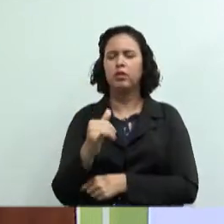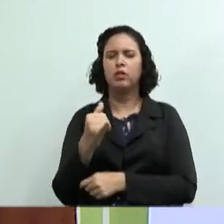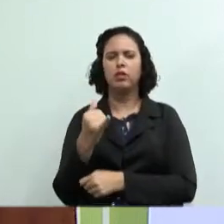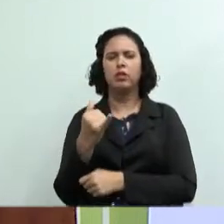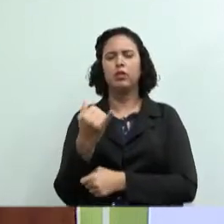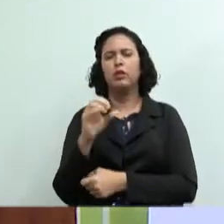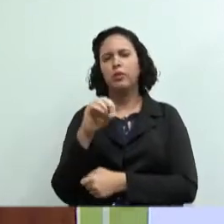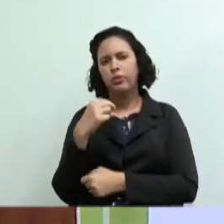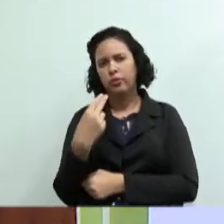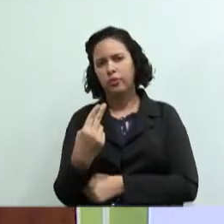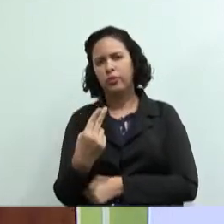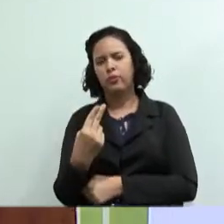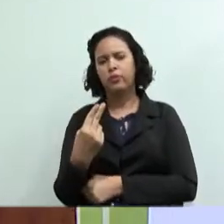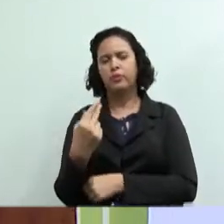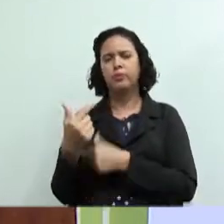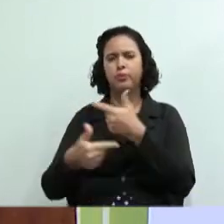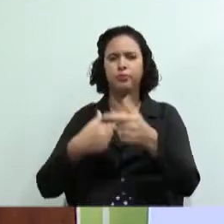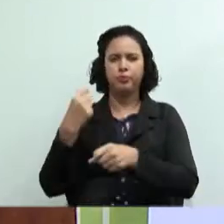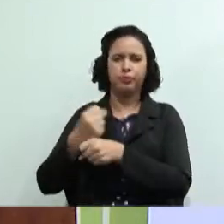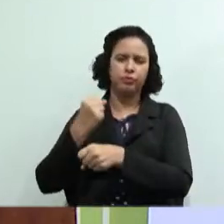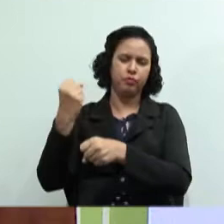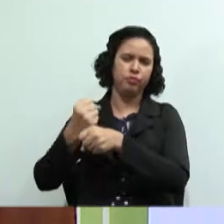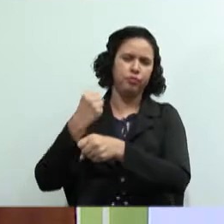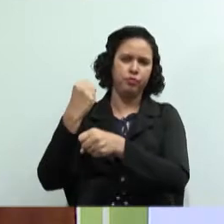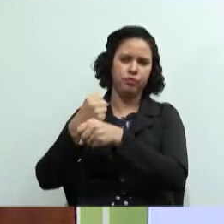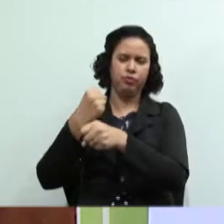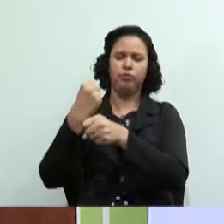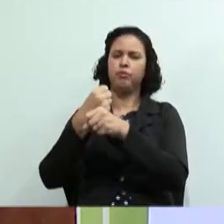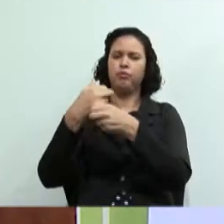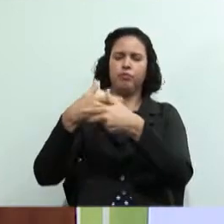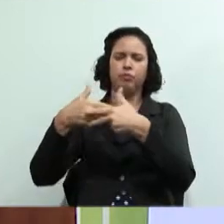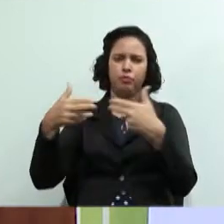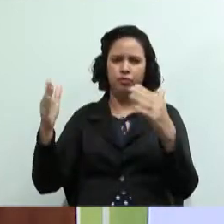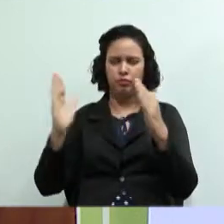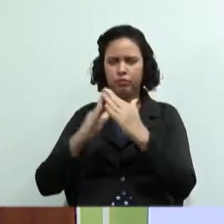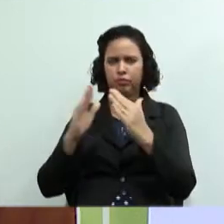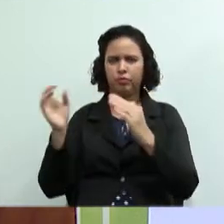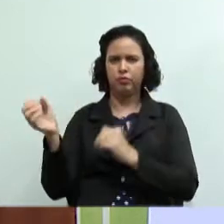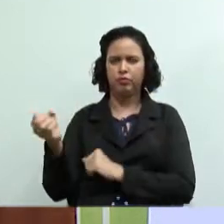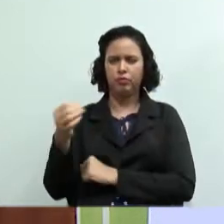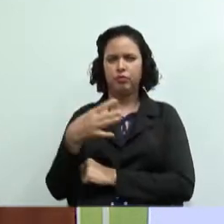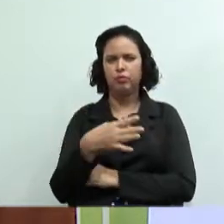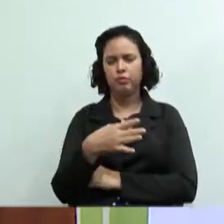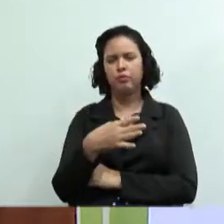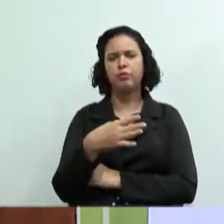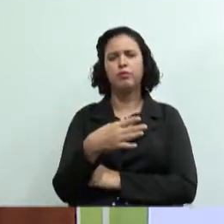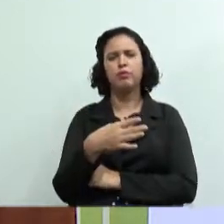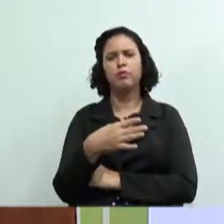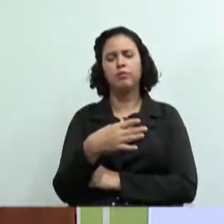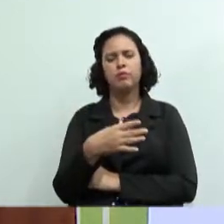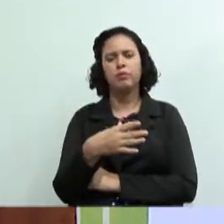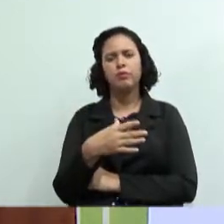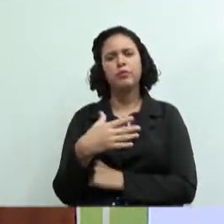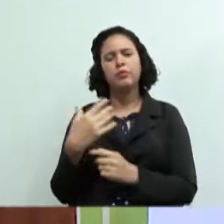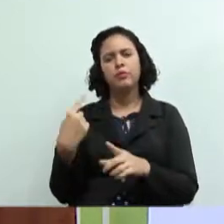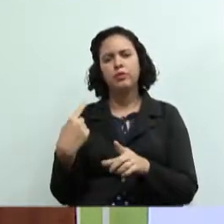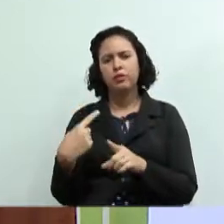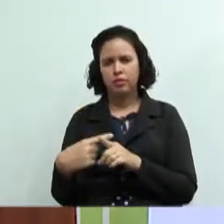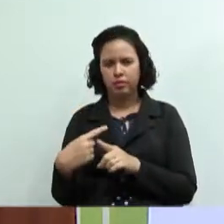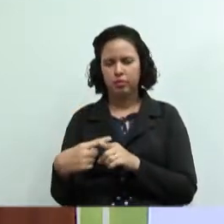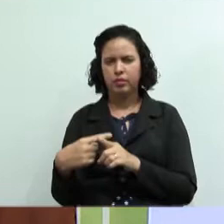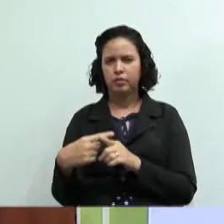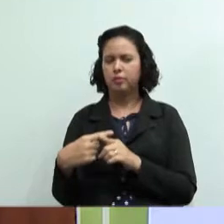ou serviço de construção de uma instalação elétrica numa casa nova que está sendo construída é um serviço de